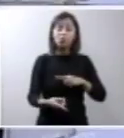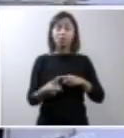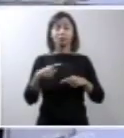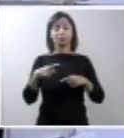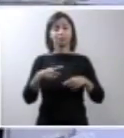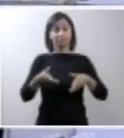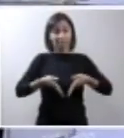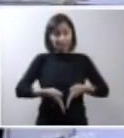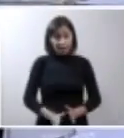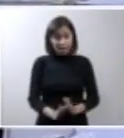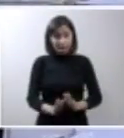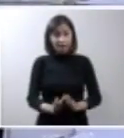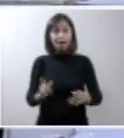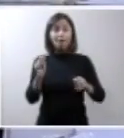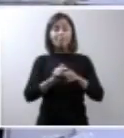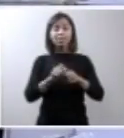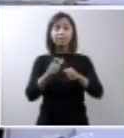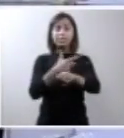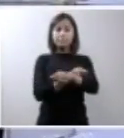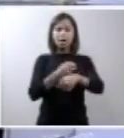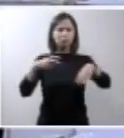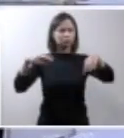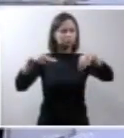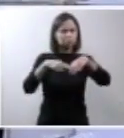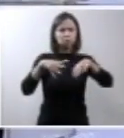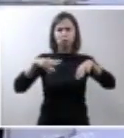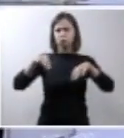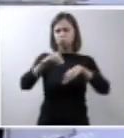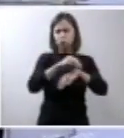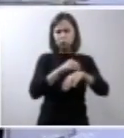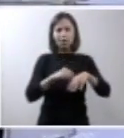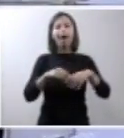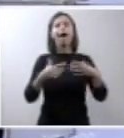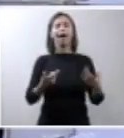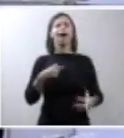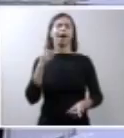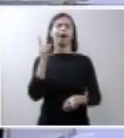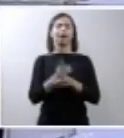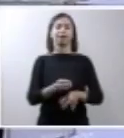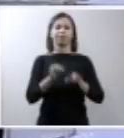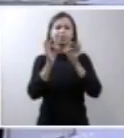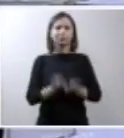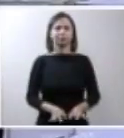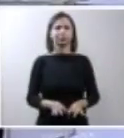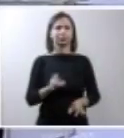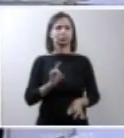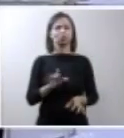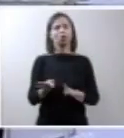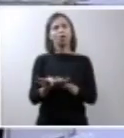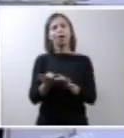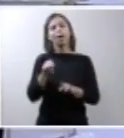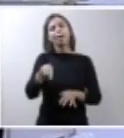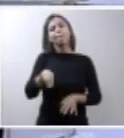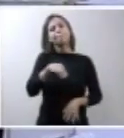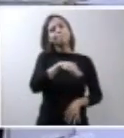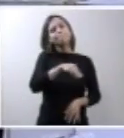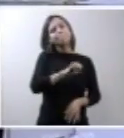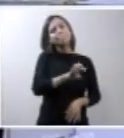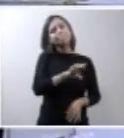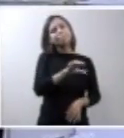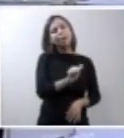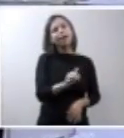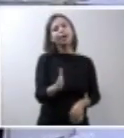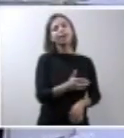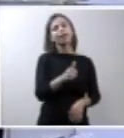complementares é que foi possível identificá-la como uma anencefalia na forma de mera anencefalia porque